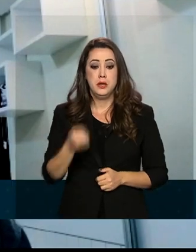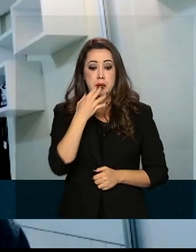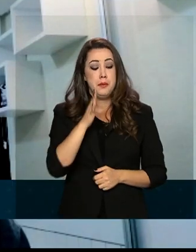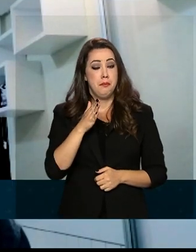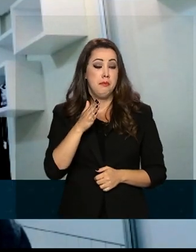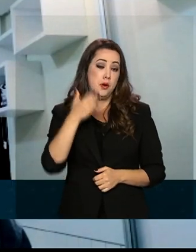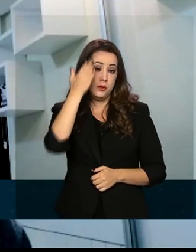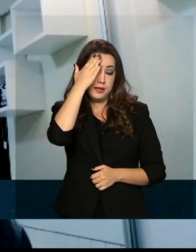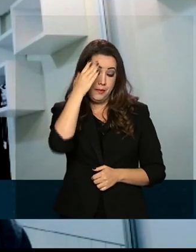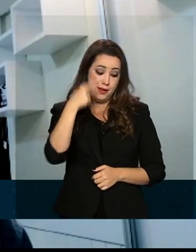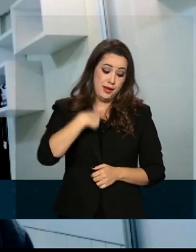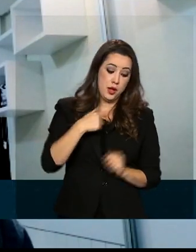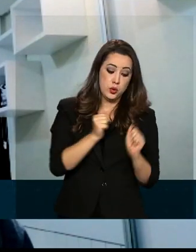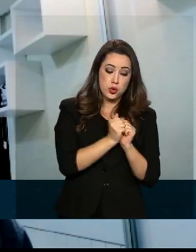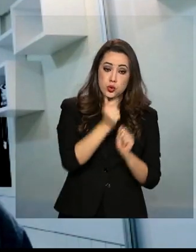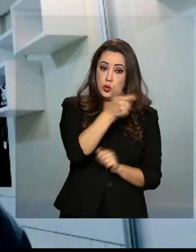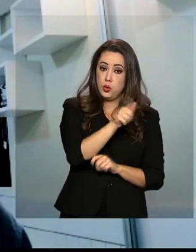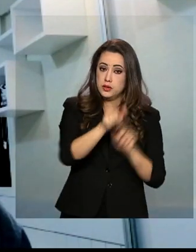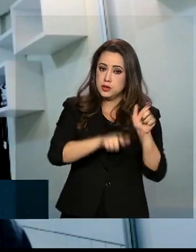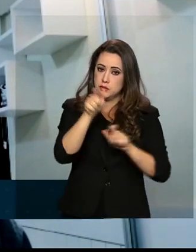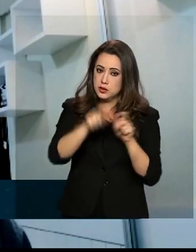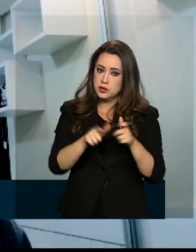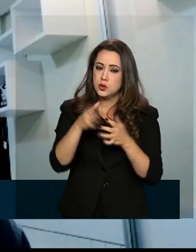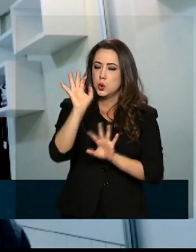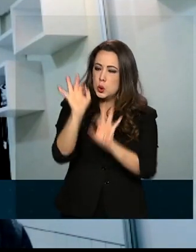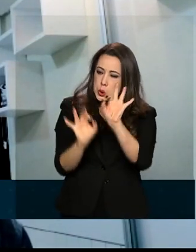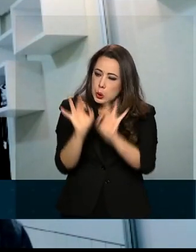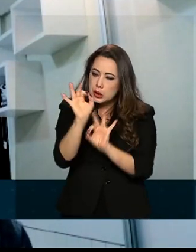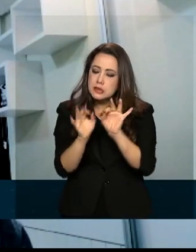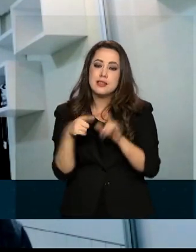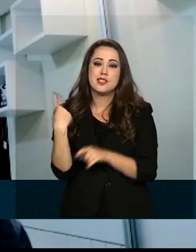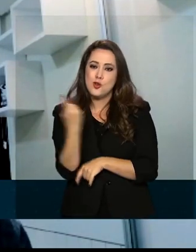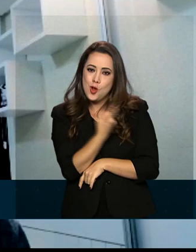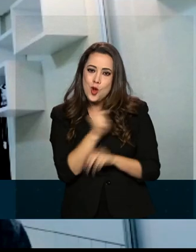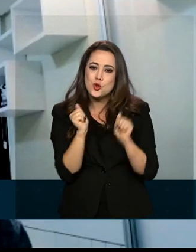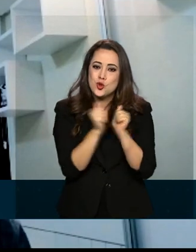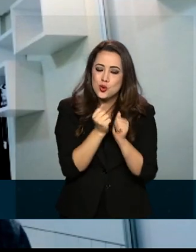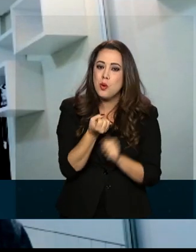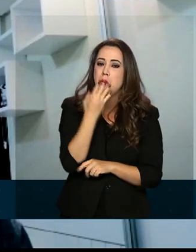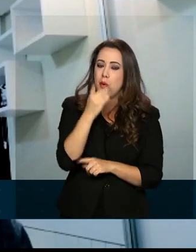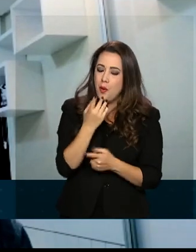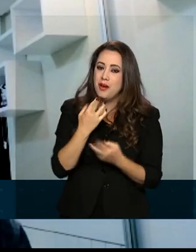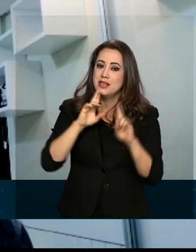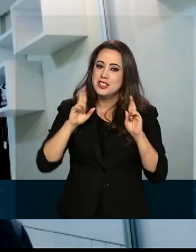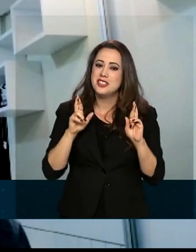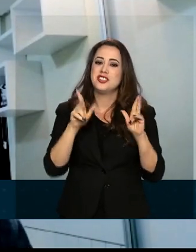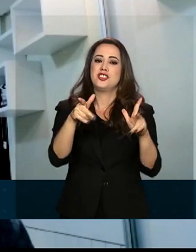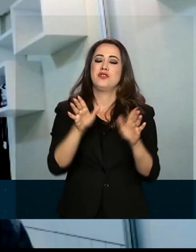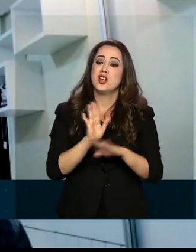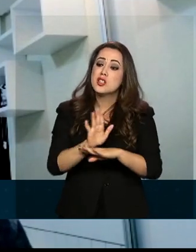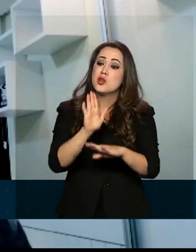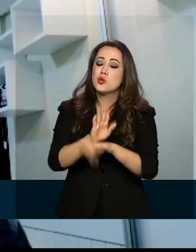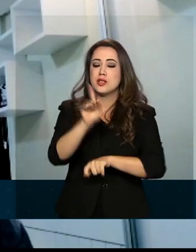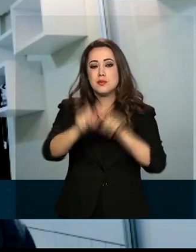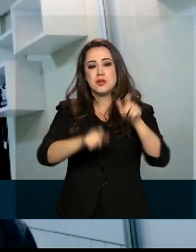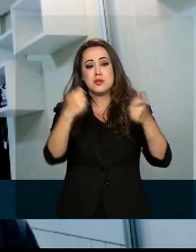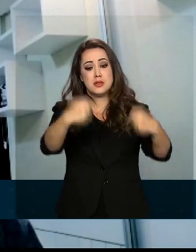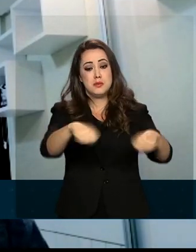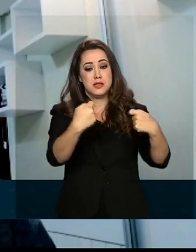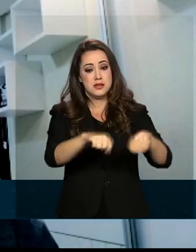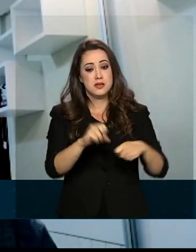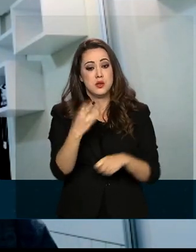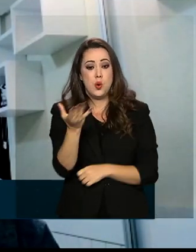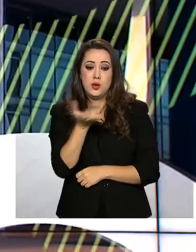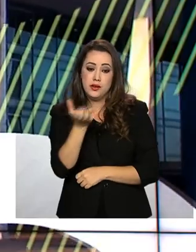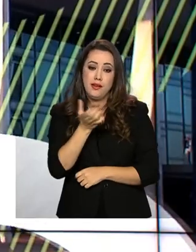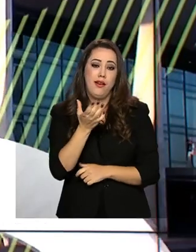pessoas, nos reunimos e com nossos conhecimentos e um pouquinho de organização, a gente consegue fazer uma boa diferença e trazer uma boa ajuda para quem precisa ou para quem